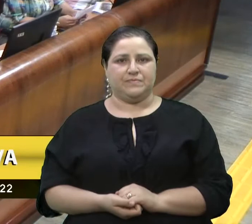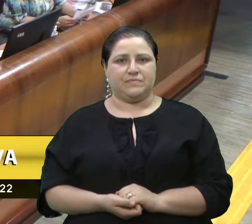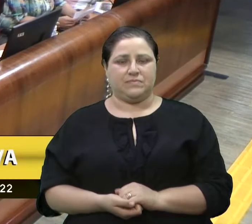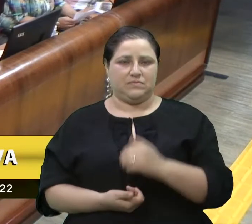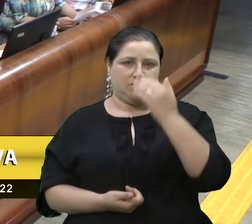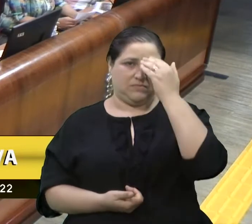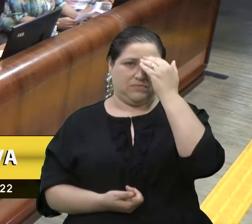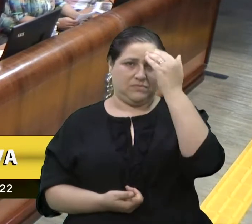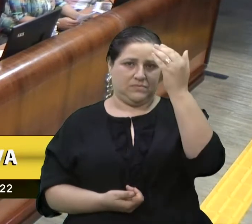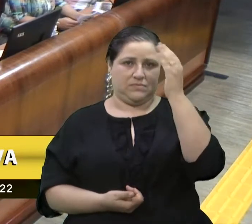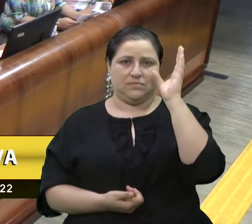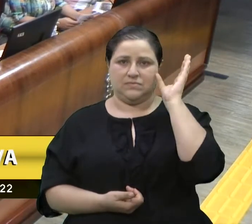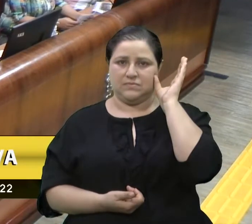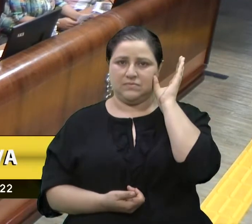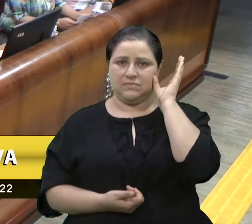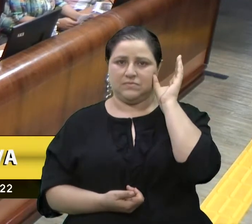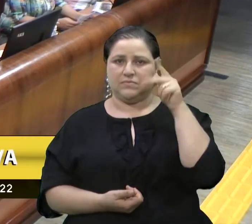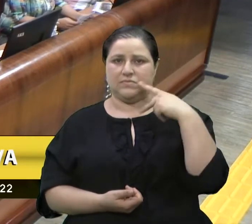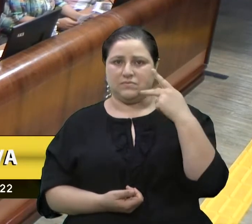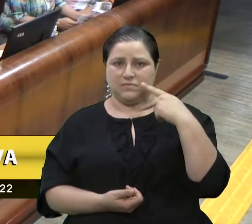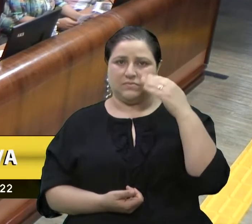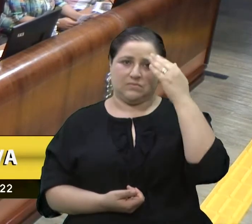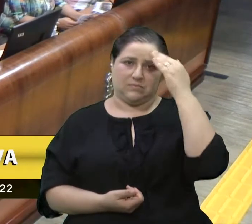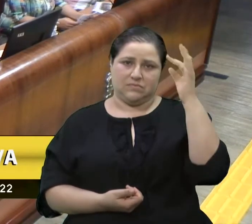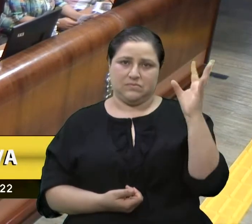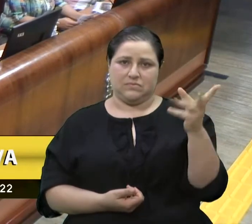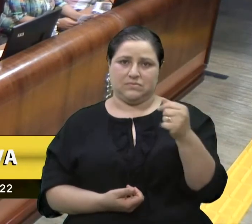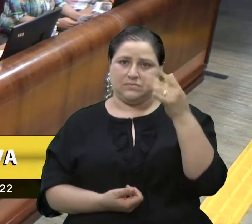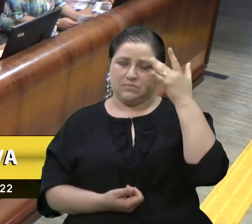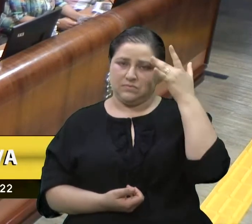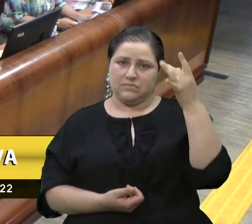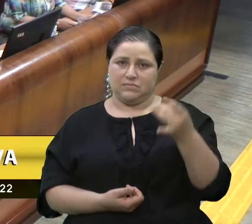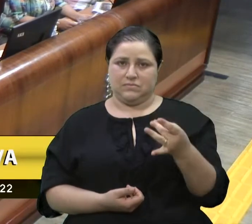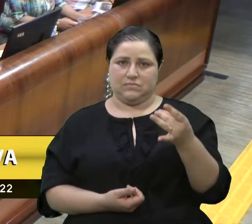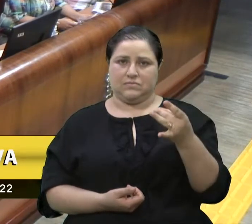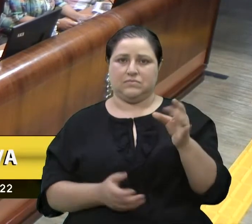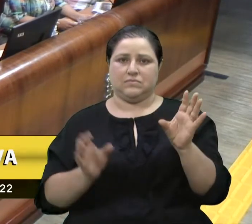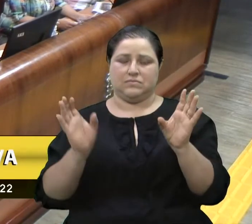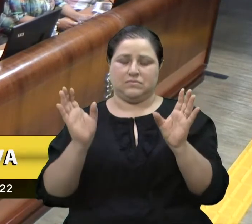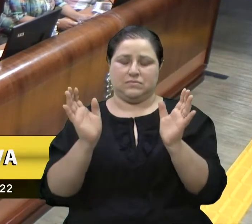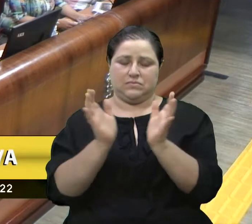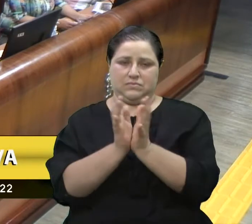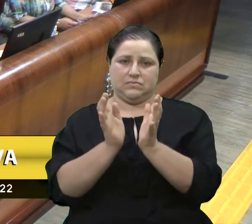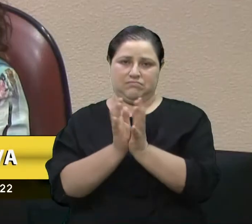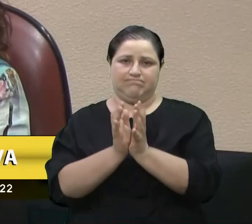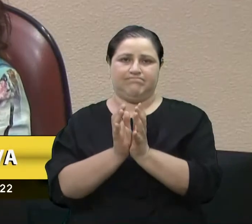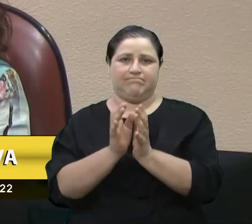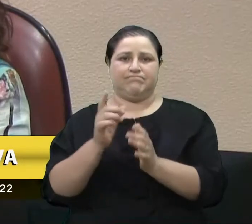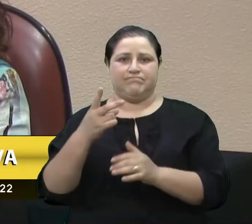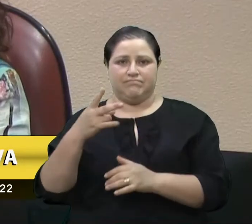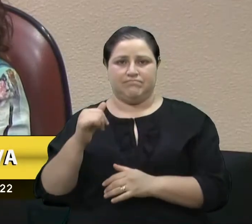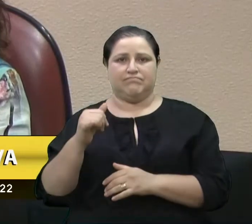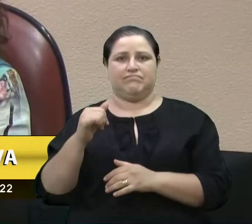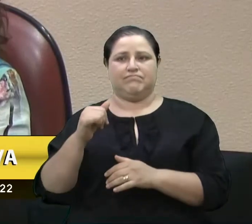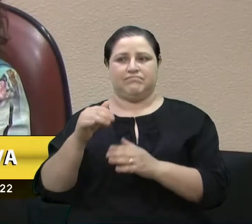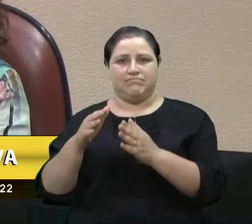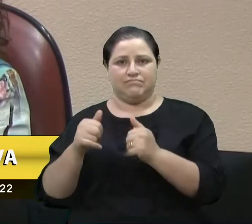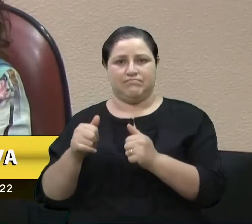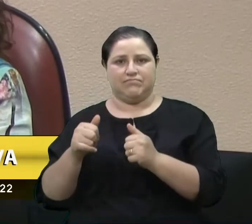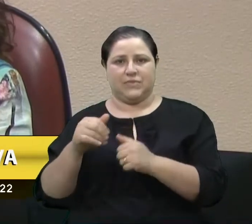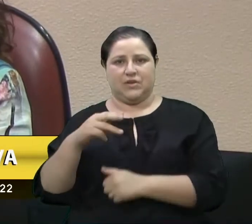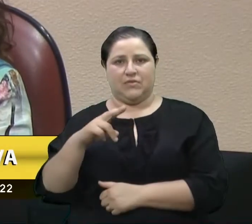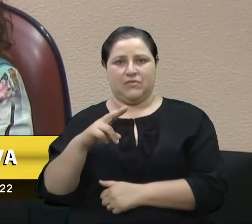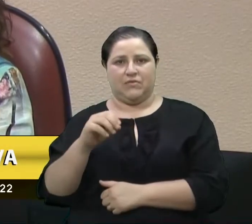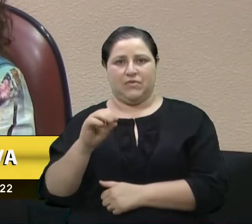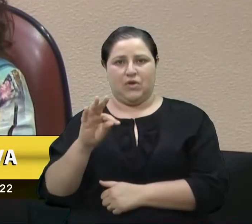Obrigada, vereador Cadori, obrigada a compreensão dos vereadores, colegas. Então, certamente, a estaremos encaminhando, é um voto coletivo,